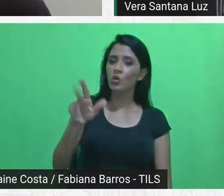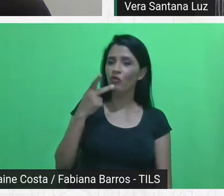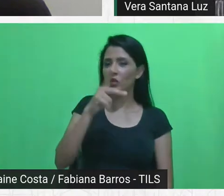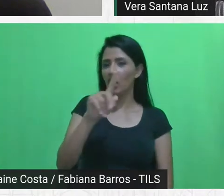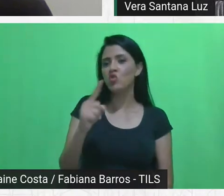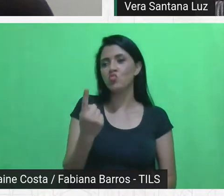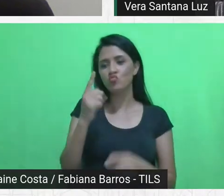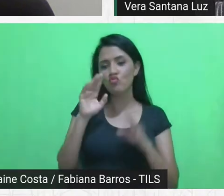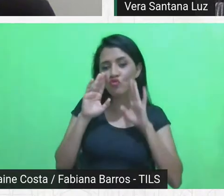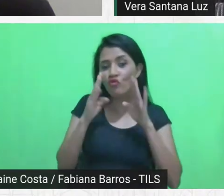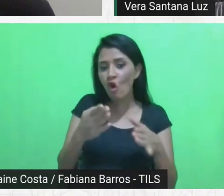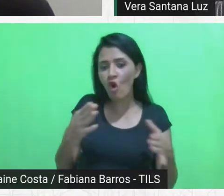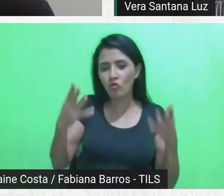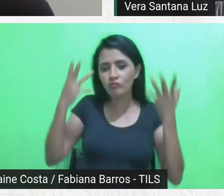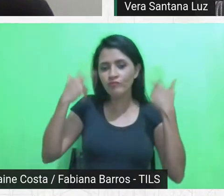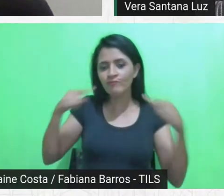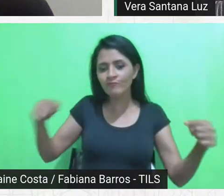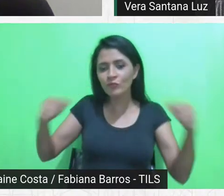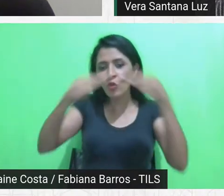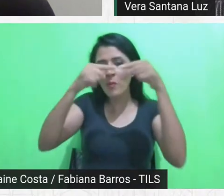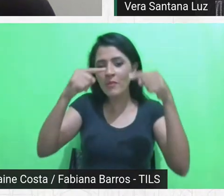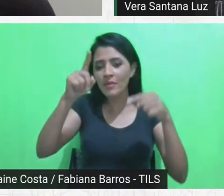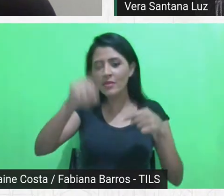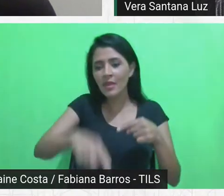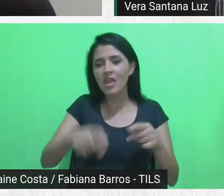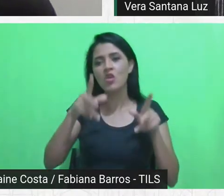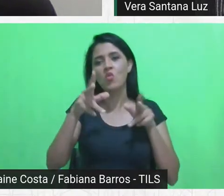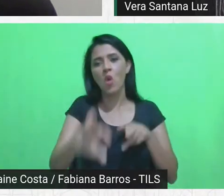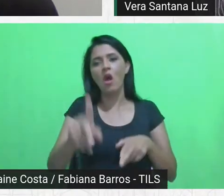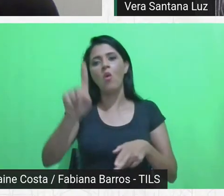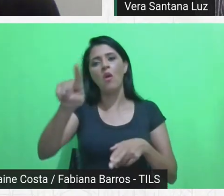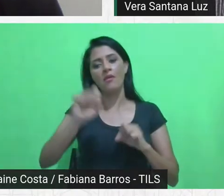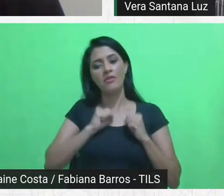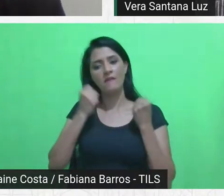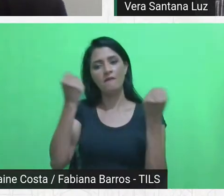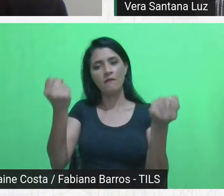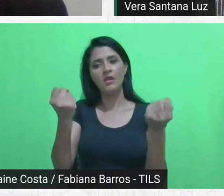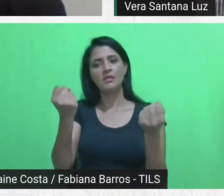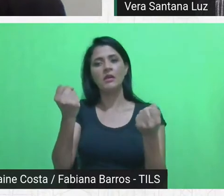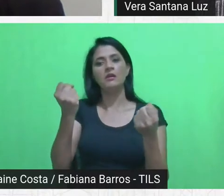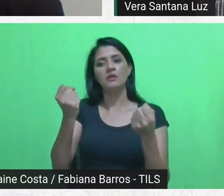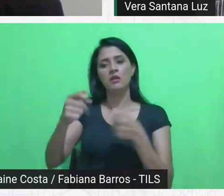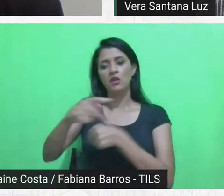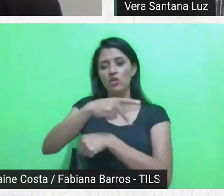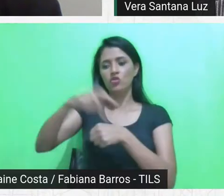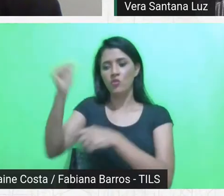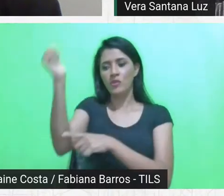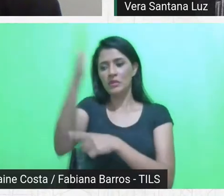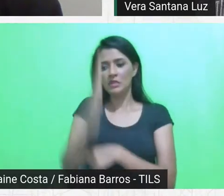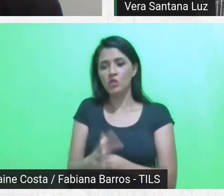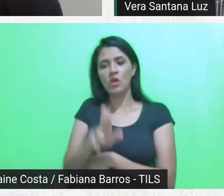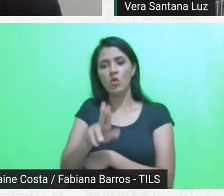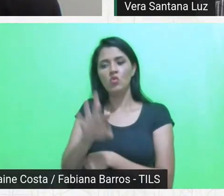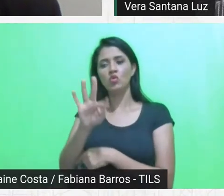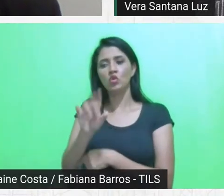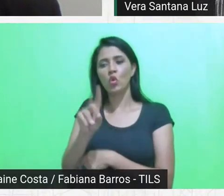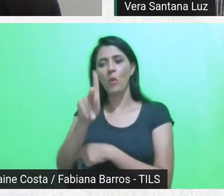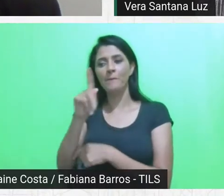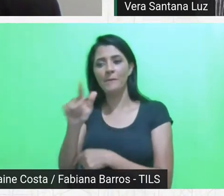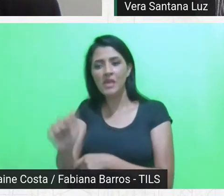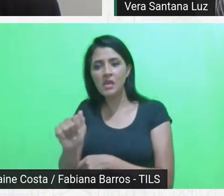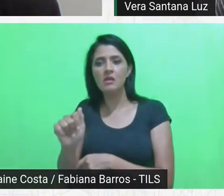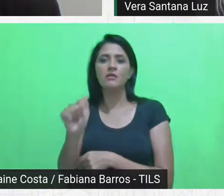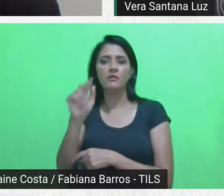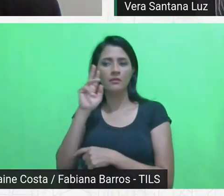o foco comum talvez seja a defesa de um Brasil numa utopia realizável, só que a gente já tem realidades para essa